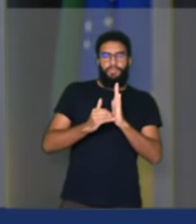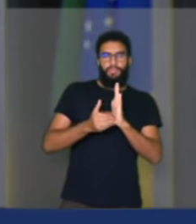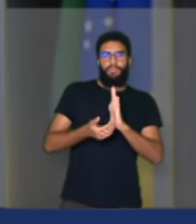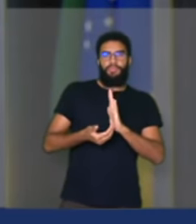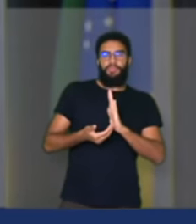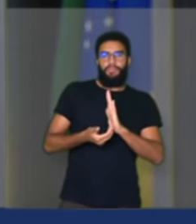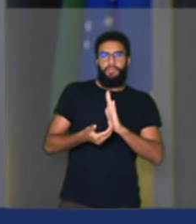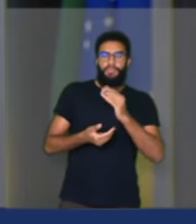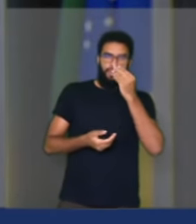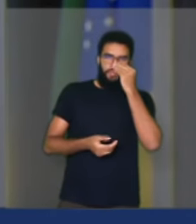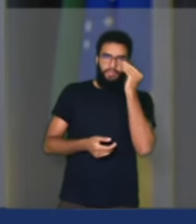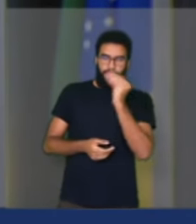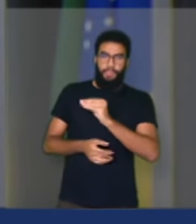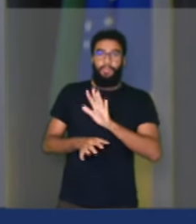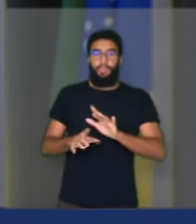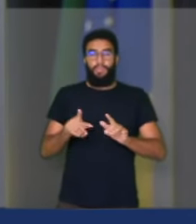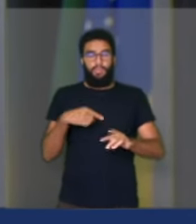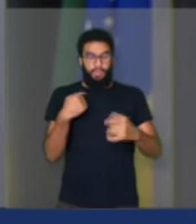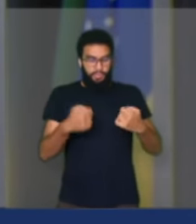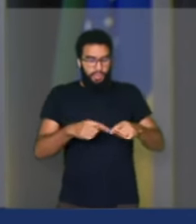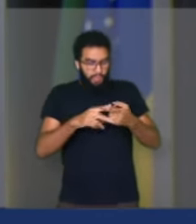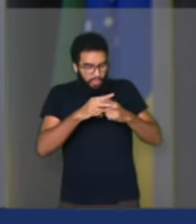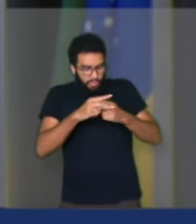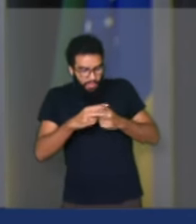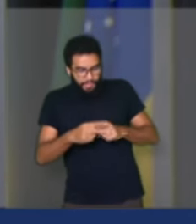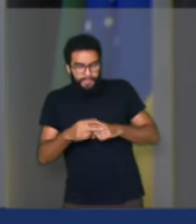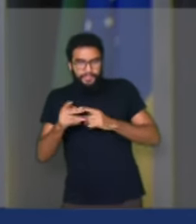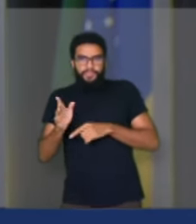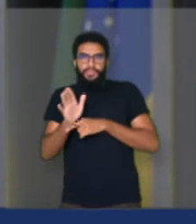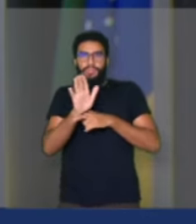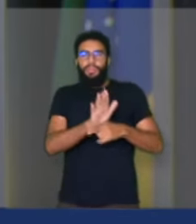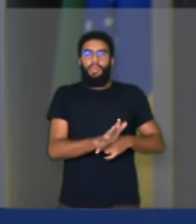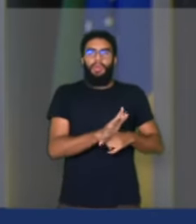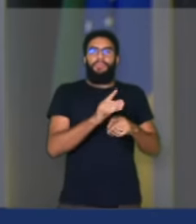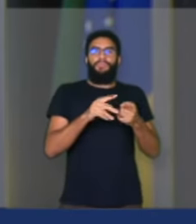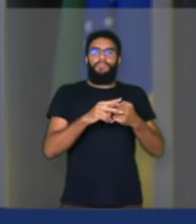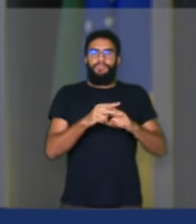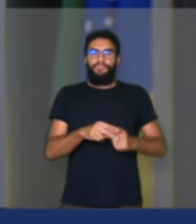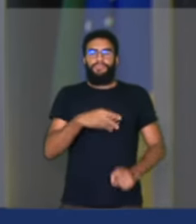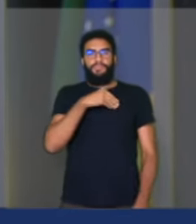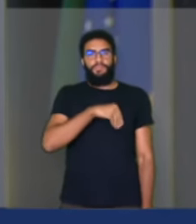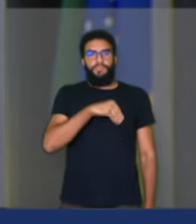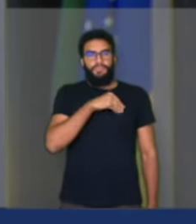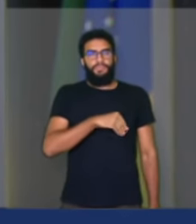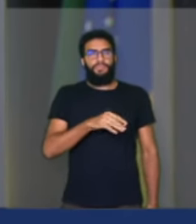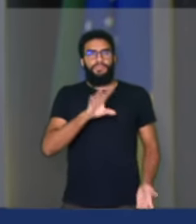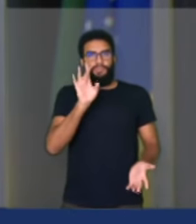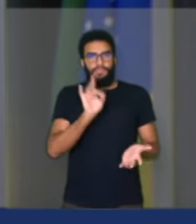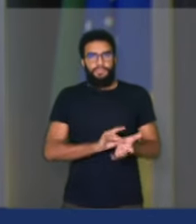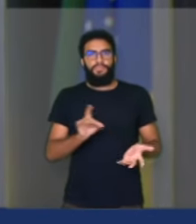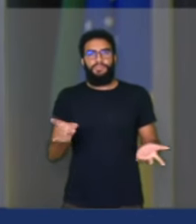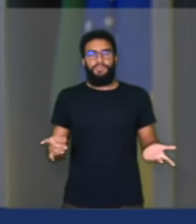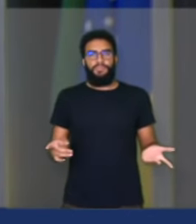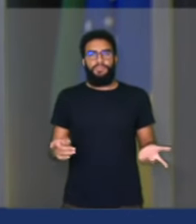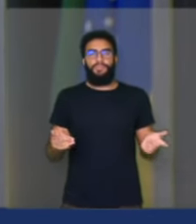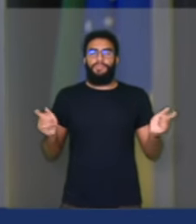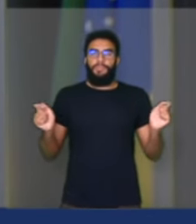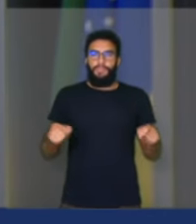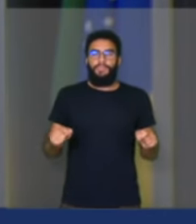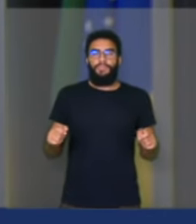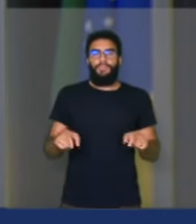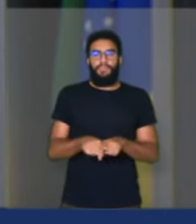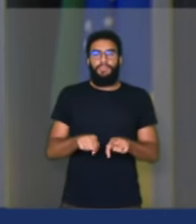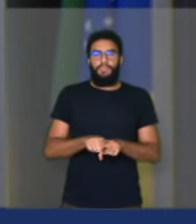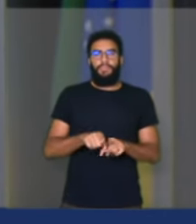que corrigir isso, ajudando eles no seu reajuste, um reajuste que a gente deixe eles sem ficar à